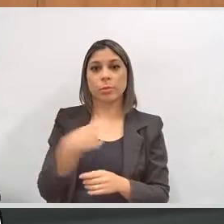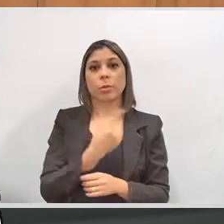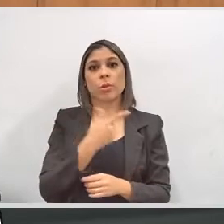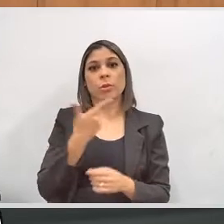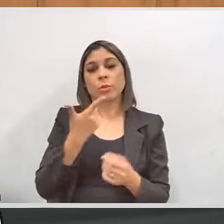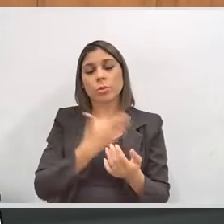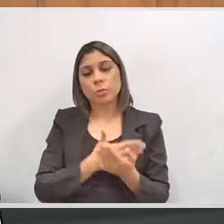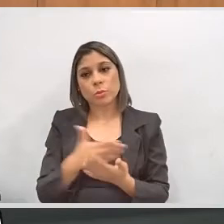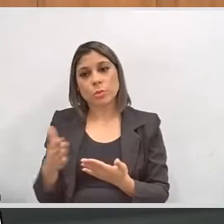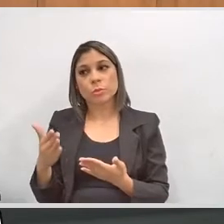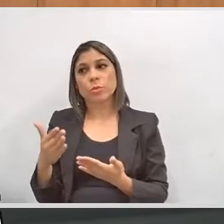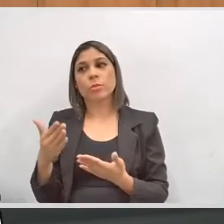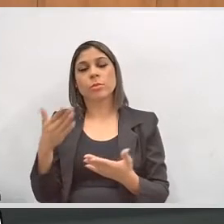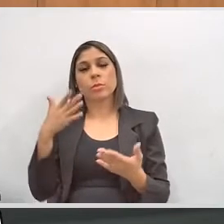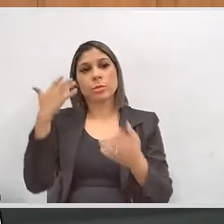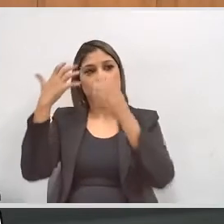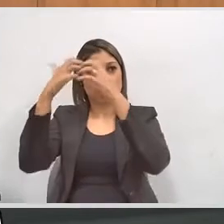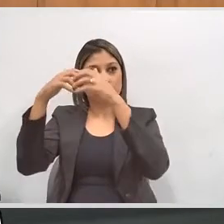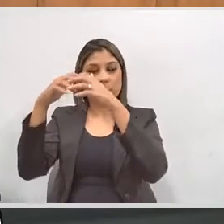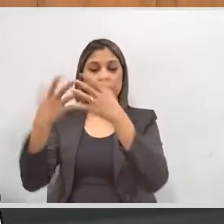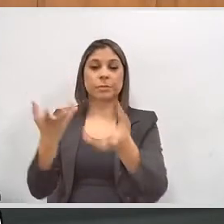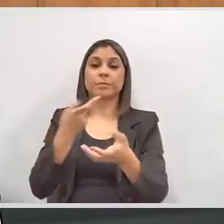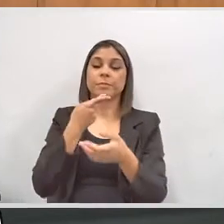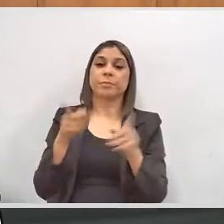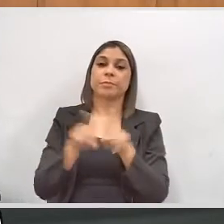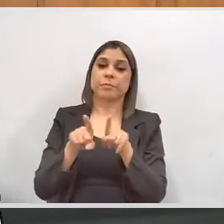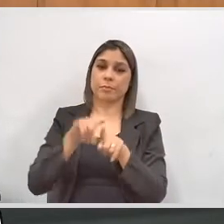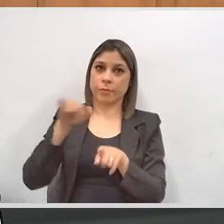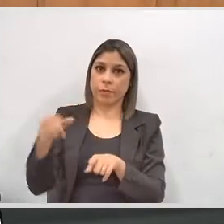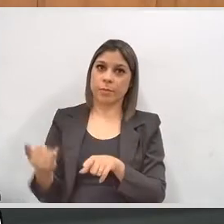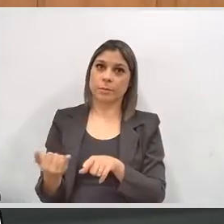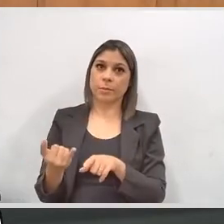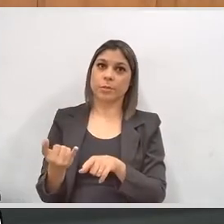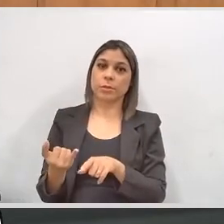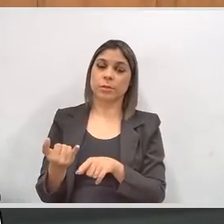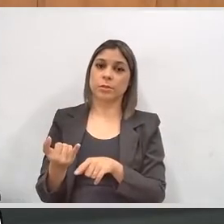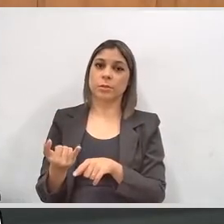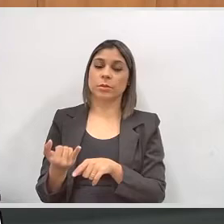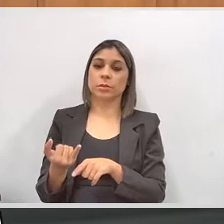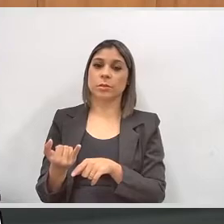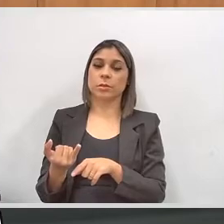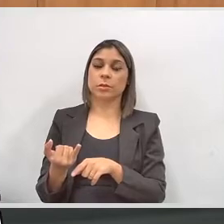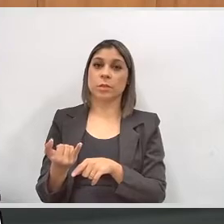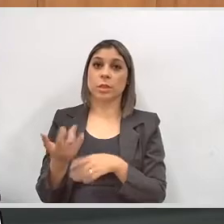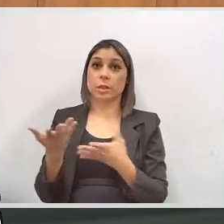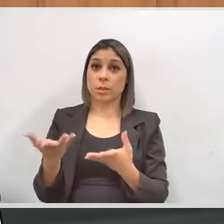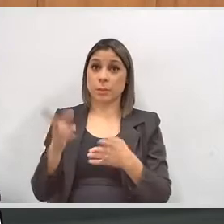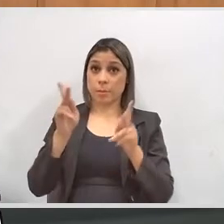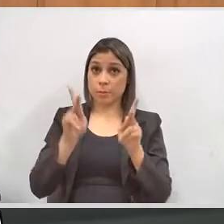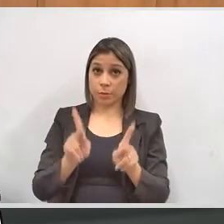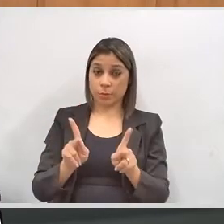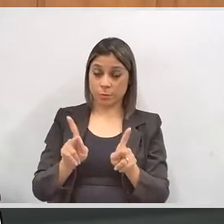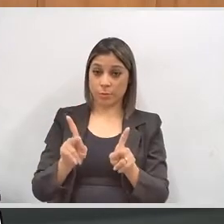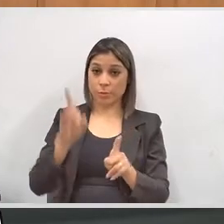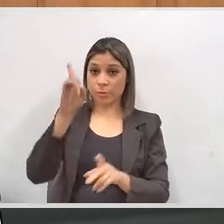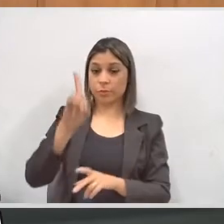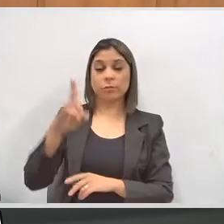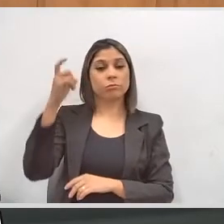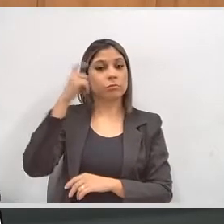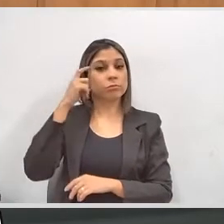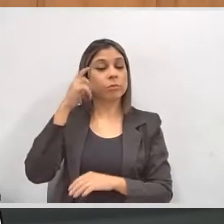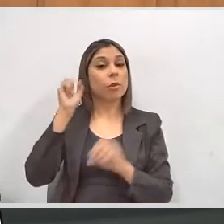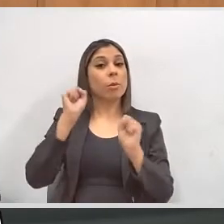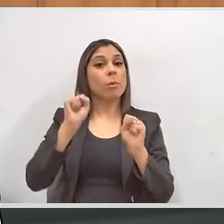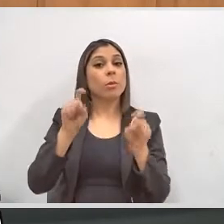importante agora para a gente viabilizar uma boa eleição. Eu gostaria de destacar também, aproveitando o assunto, que mesmo os portadores de deficiência